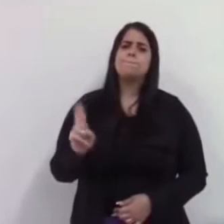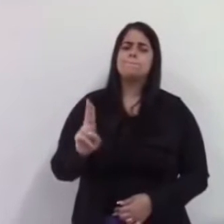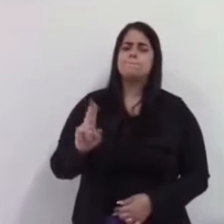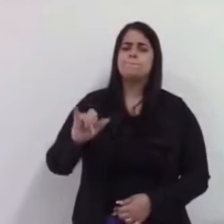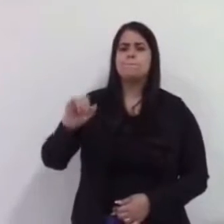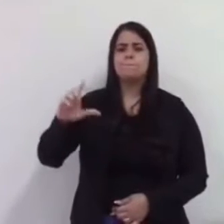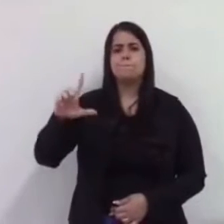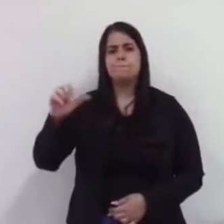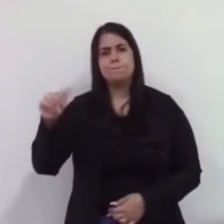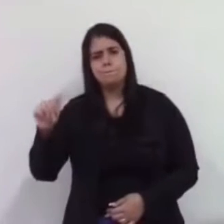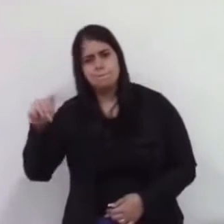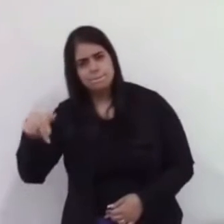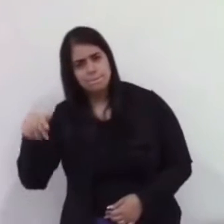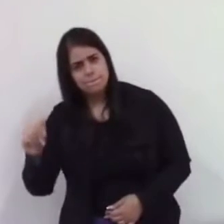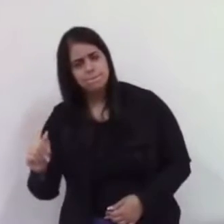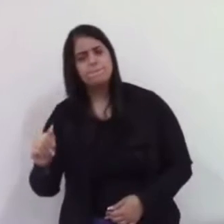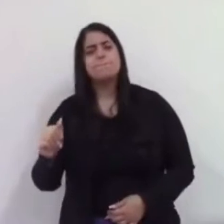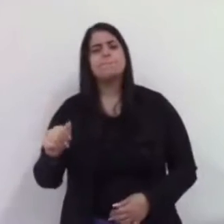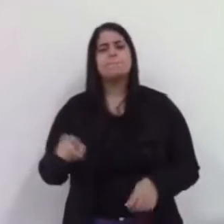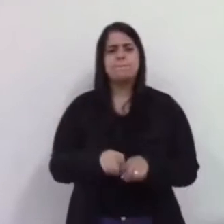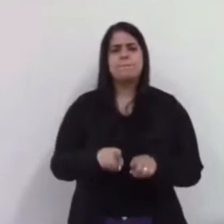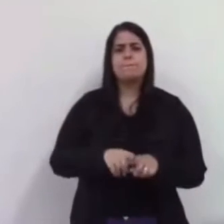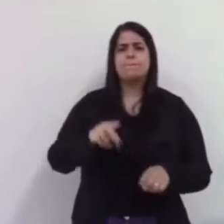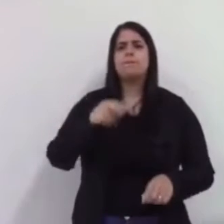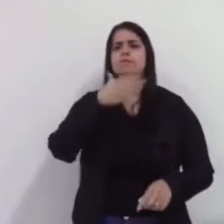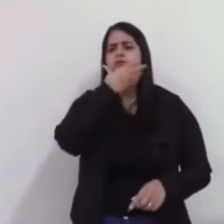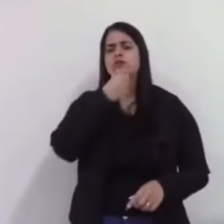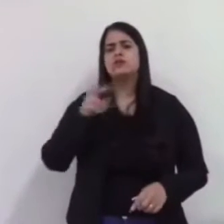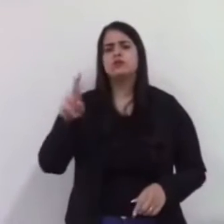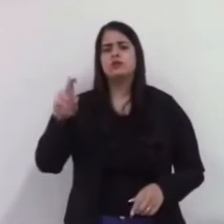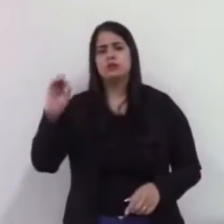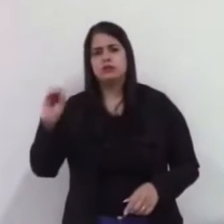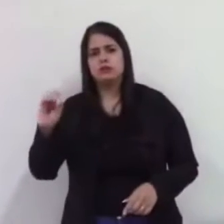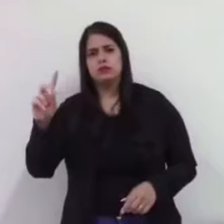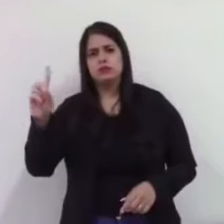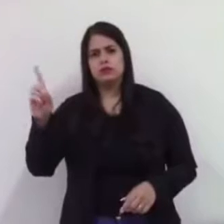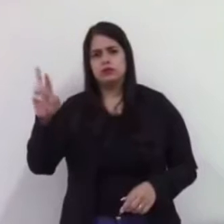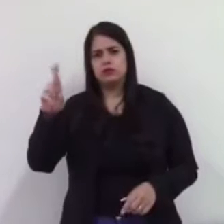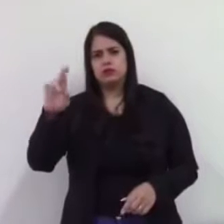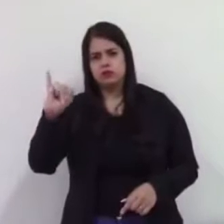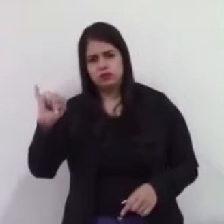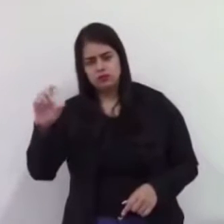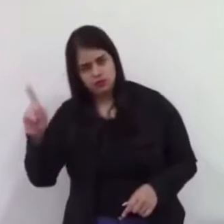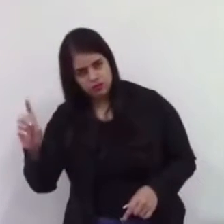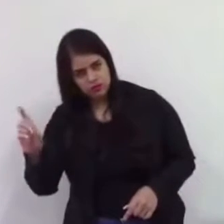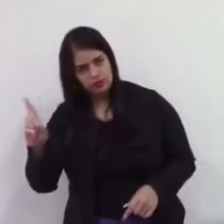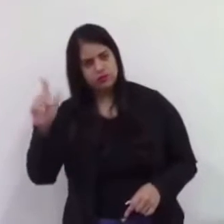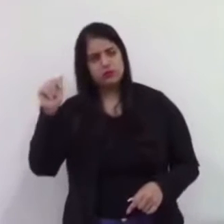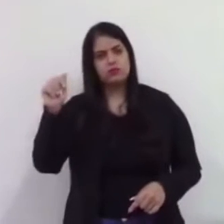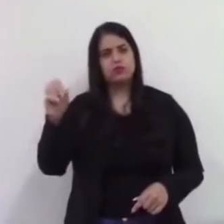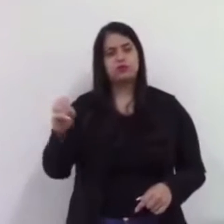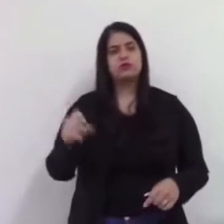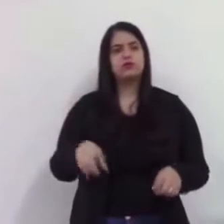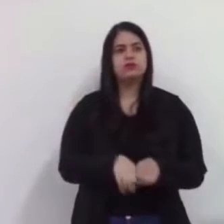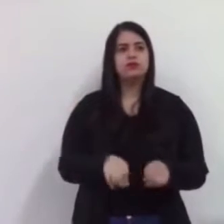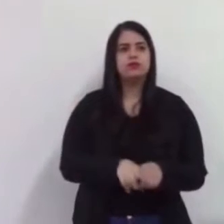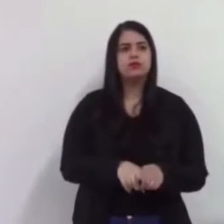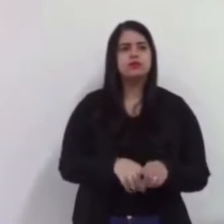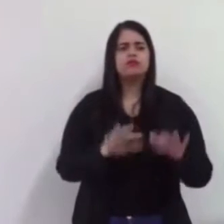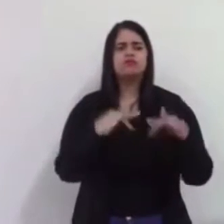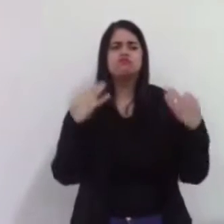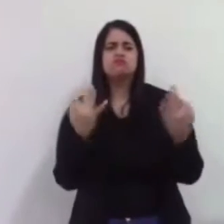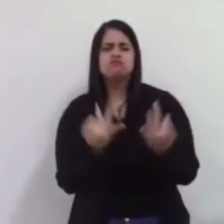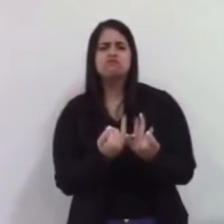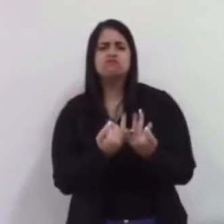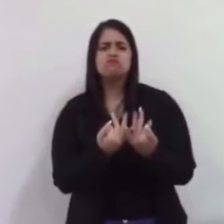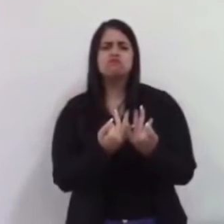Rodrigo, a Papinha, o homem da Macaxeira, a família de Quinha e a